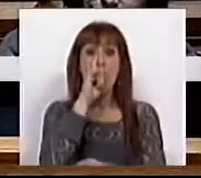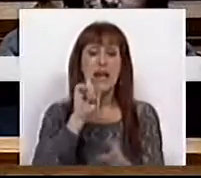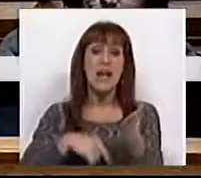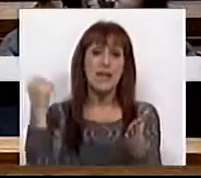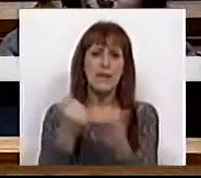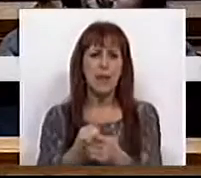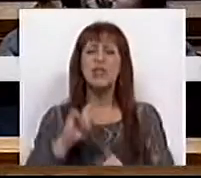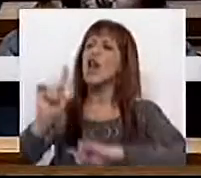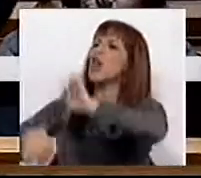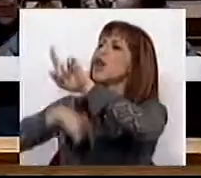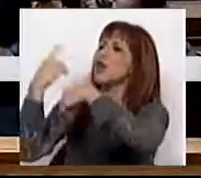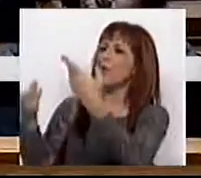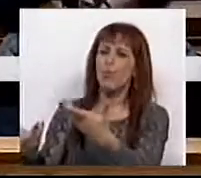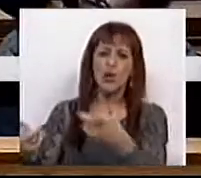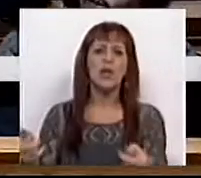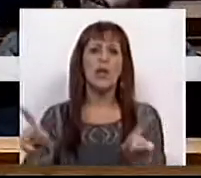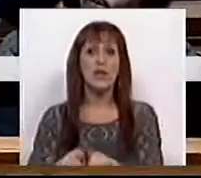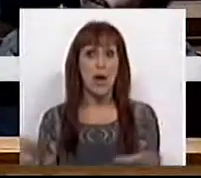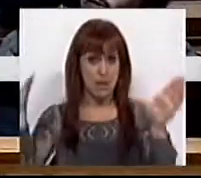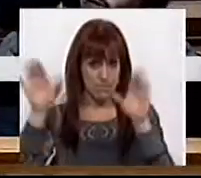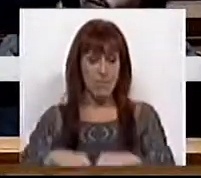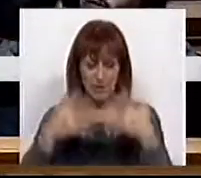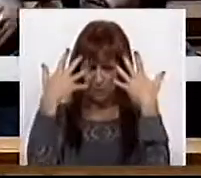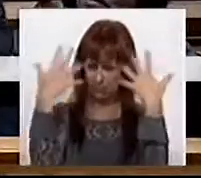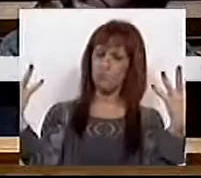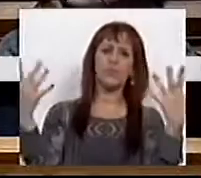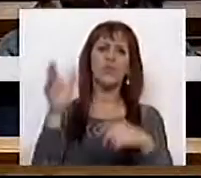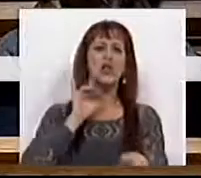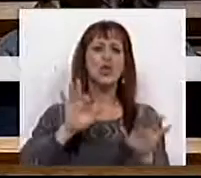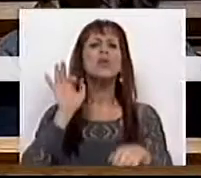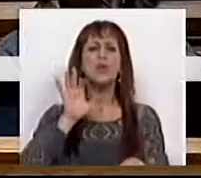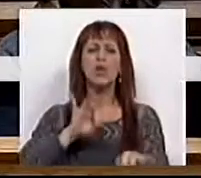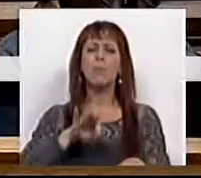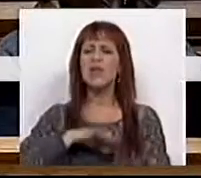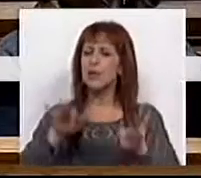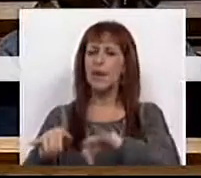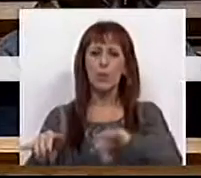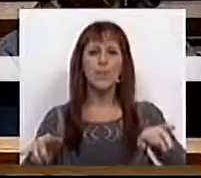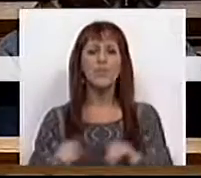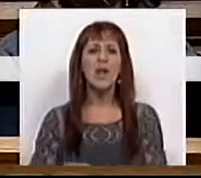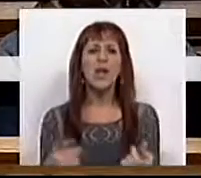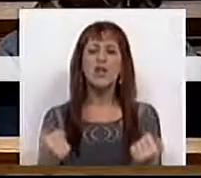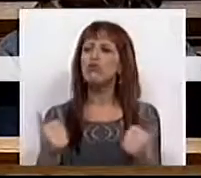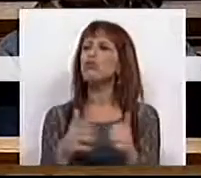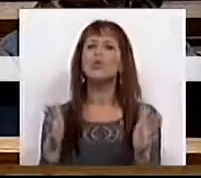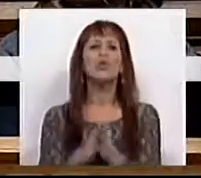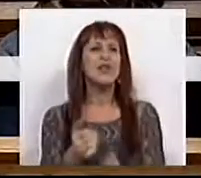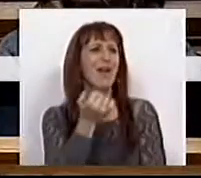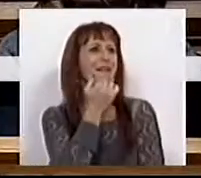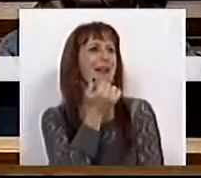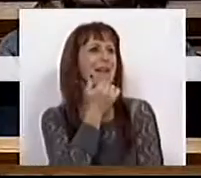sempre. E depois, ainda para mais espantoso... Se vou terminar, Sra. Deputada. termino, Sr. Presidente. Ficam todos